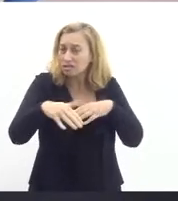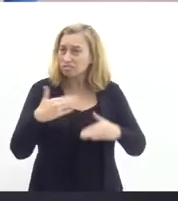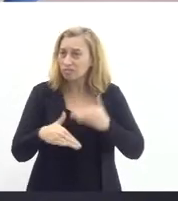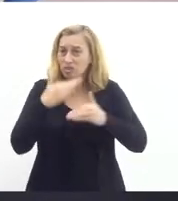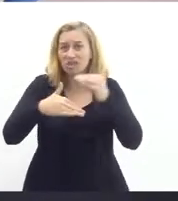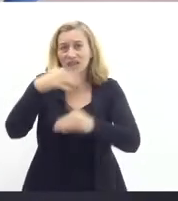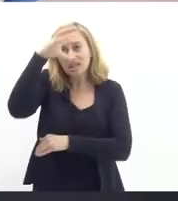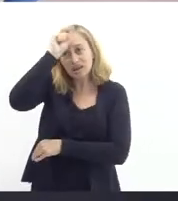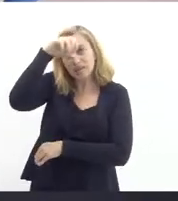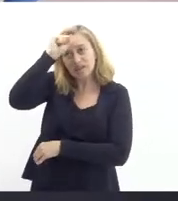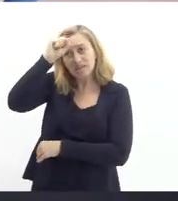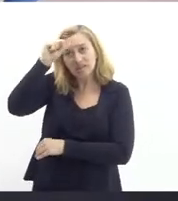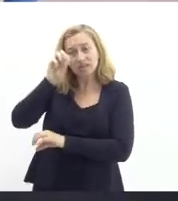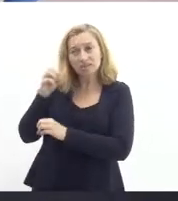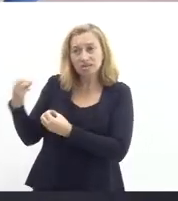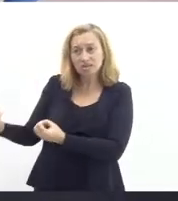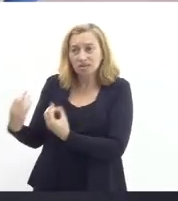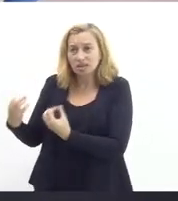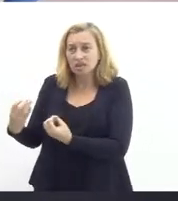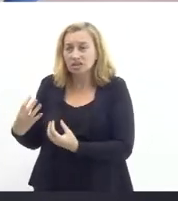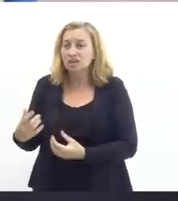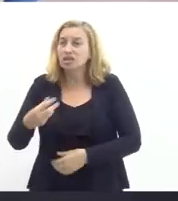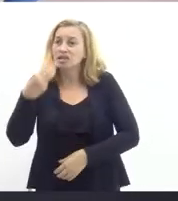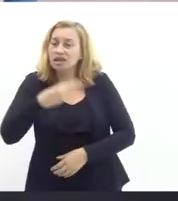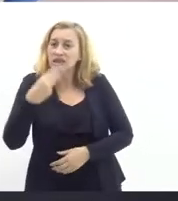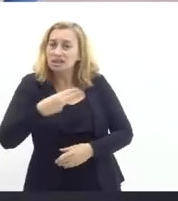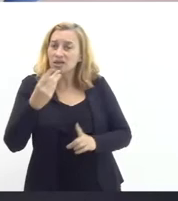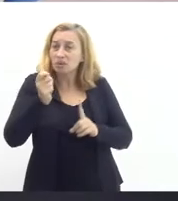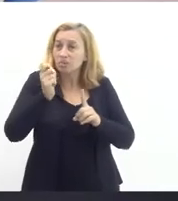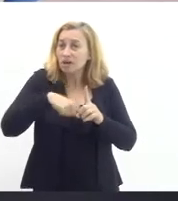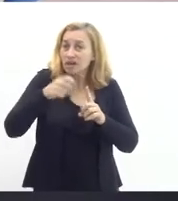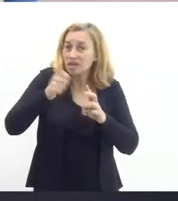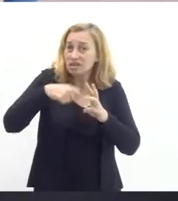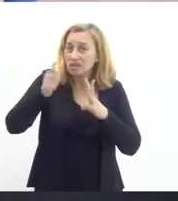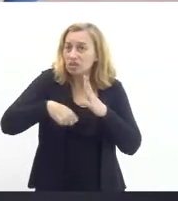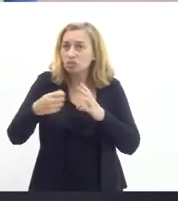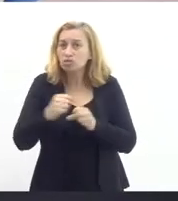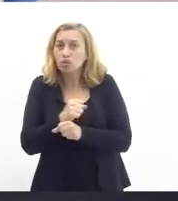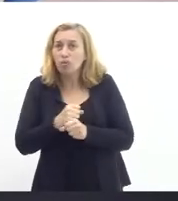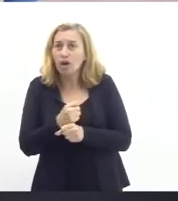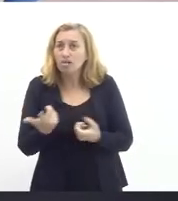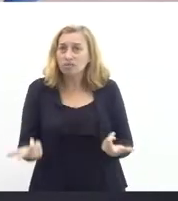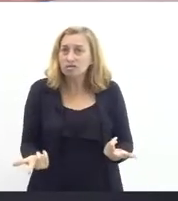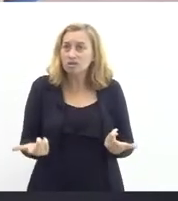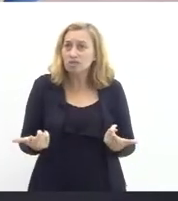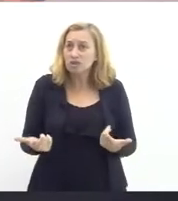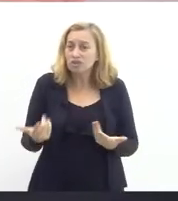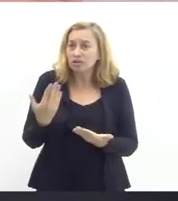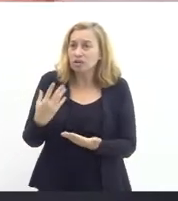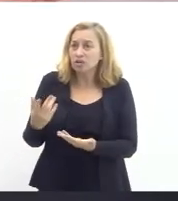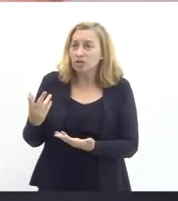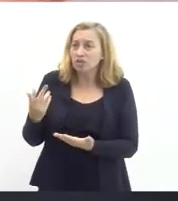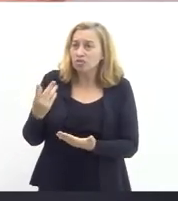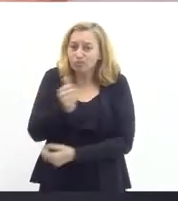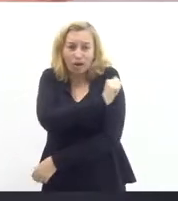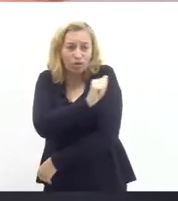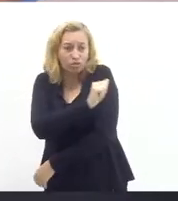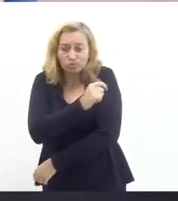ensino-aprendizagem, a gente está no terceiro mês letivo do ano e um aluno não tem aula de matemática,